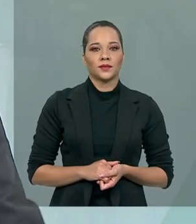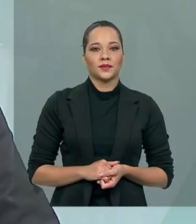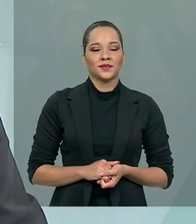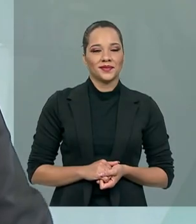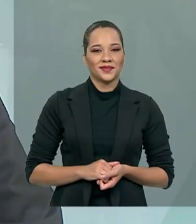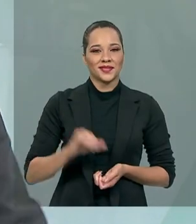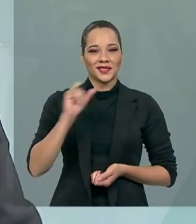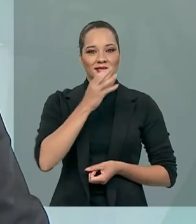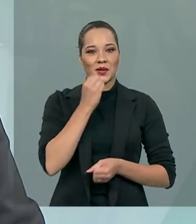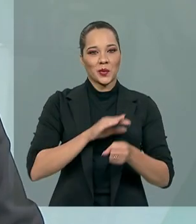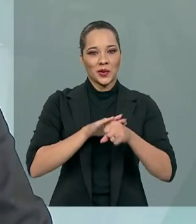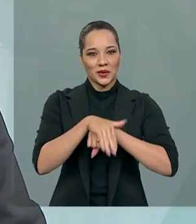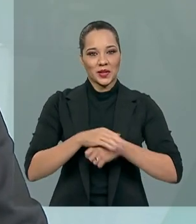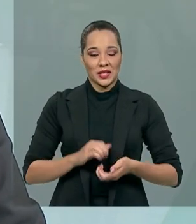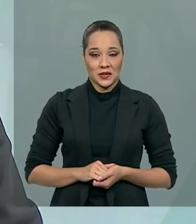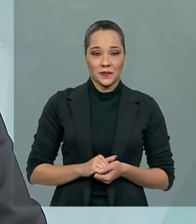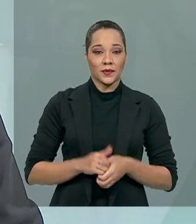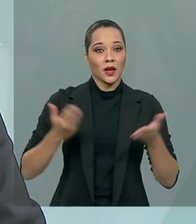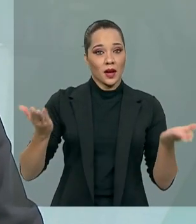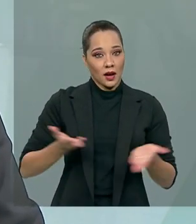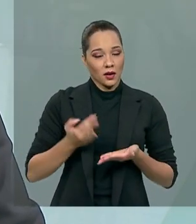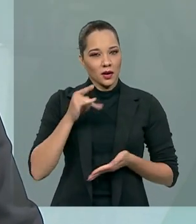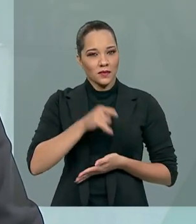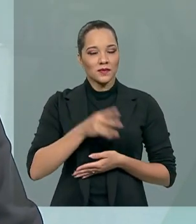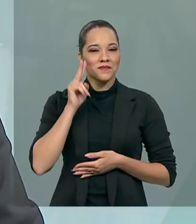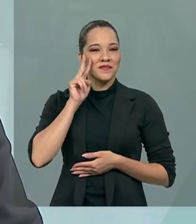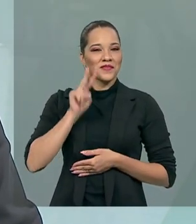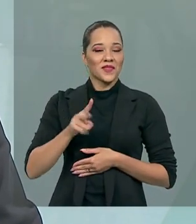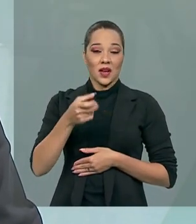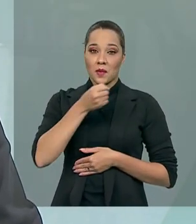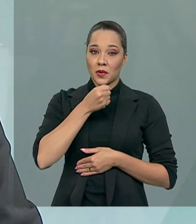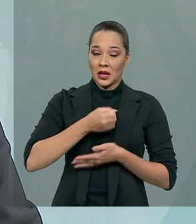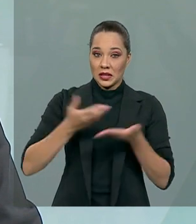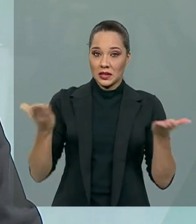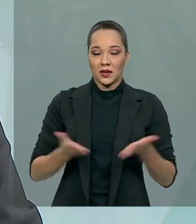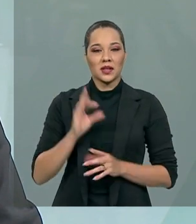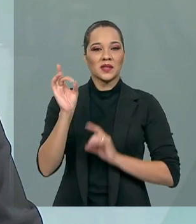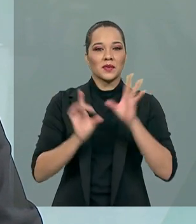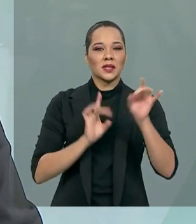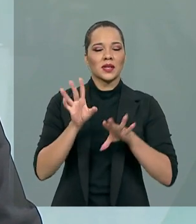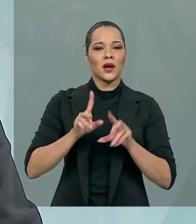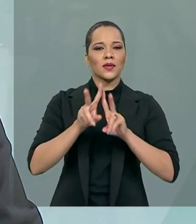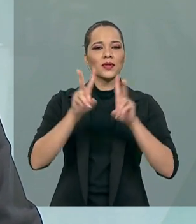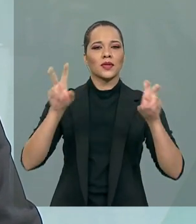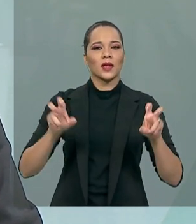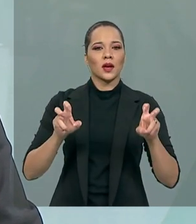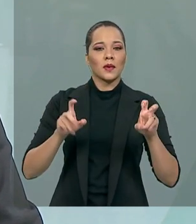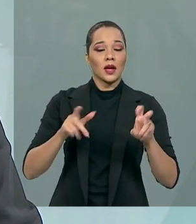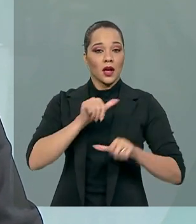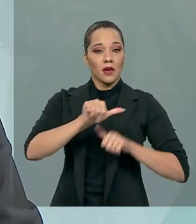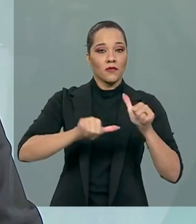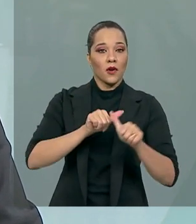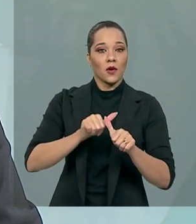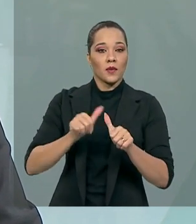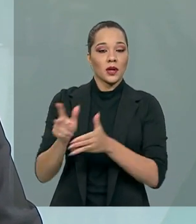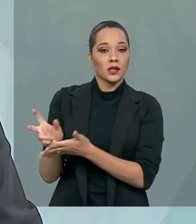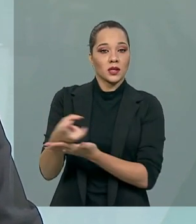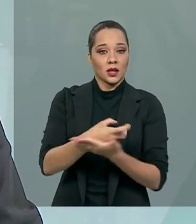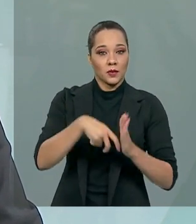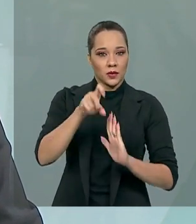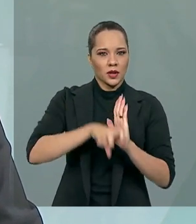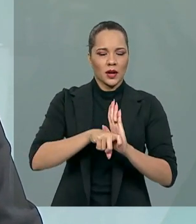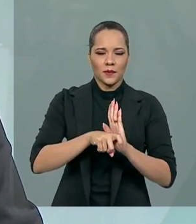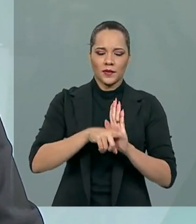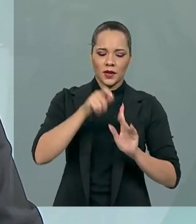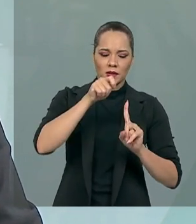Olá, boa noite. A partir de agora, você acompanha o Brasil em Pauta Especial Reforma Tributária. Durante todo este mês, nós estamos